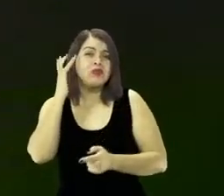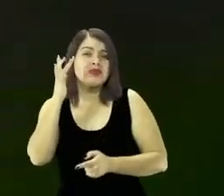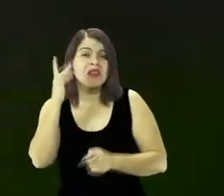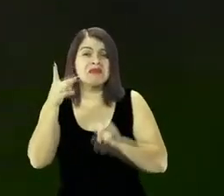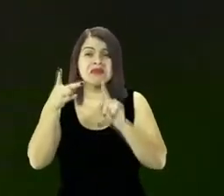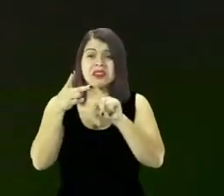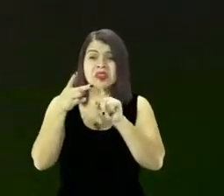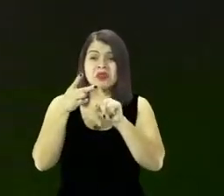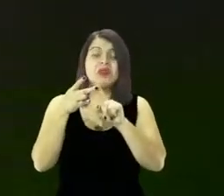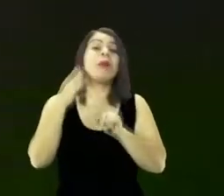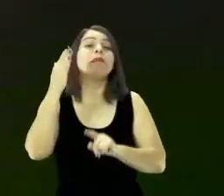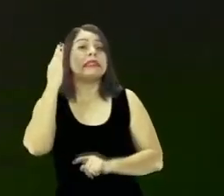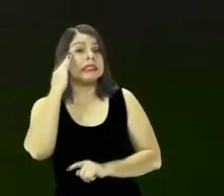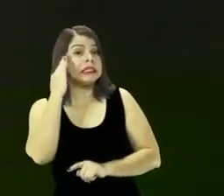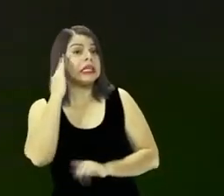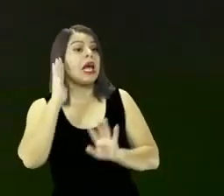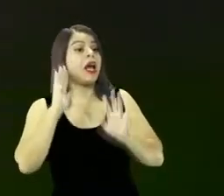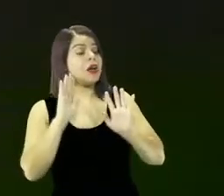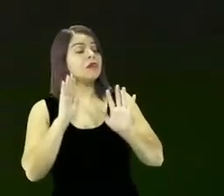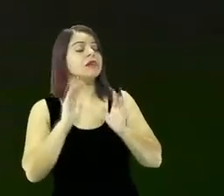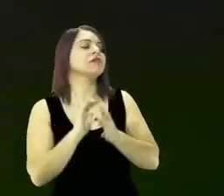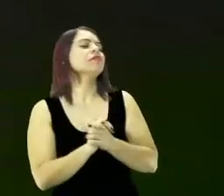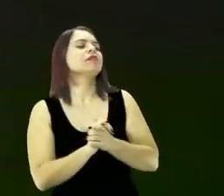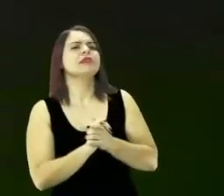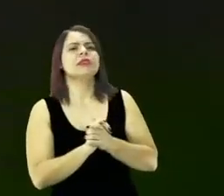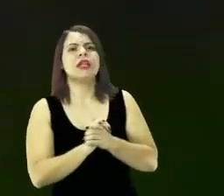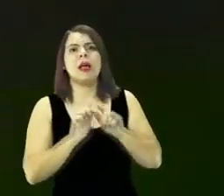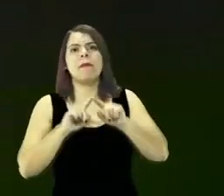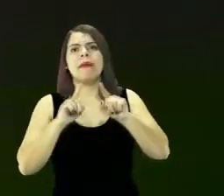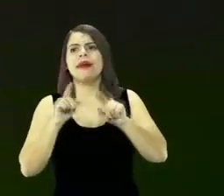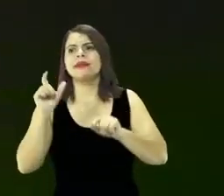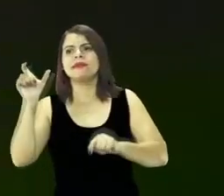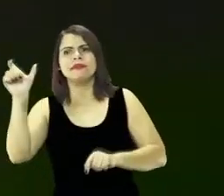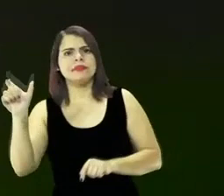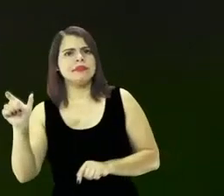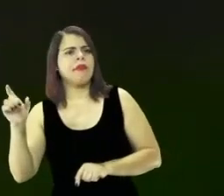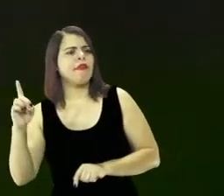pessoa sabe mas se alguém ajudar a salvar ela tirá-la daqui